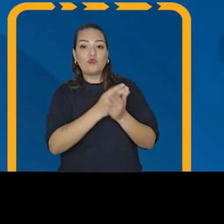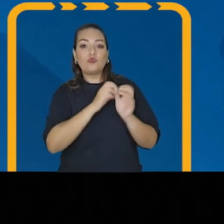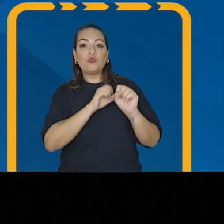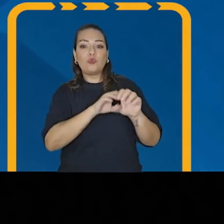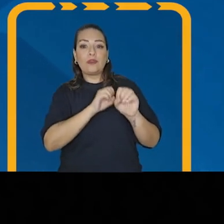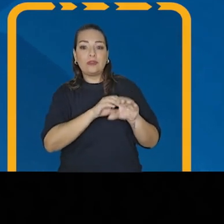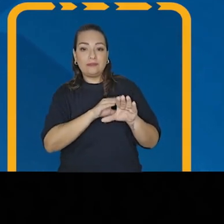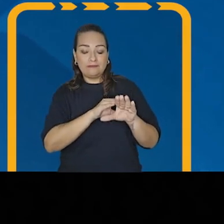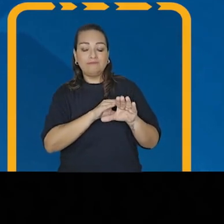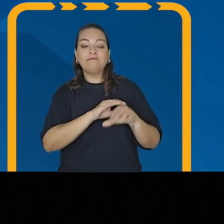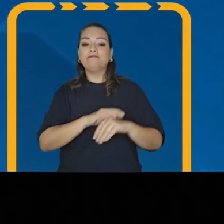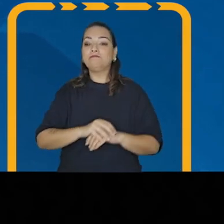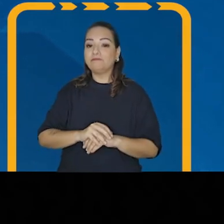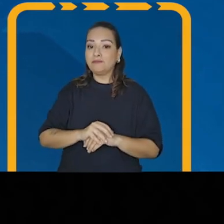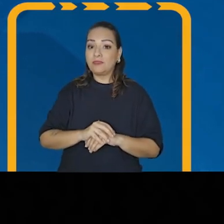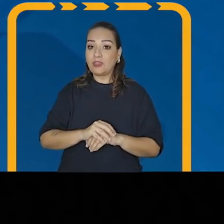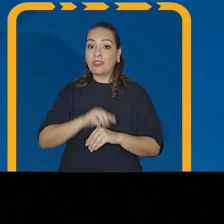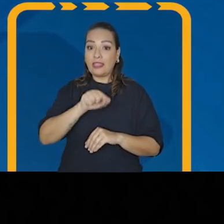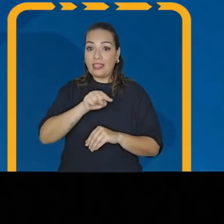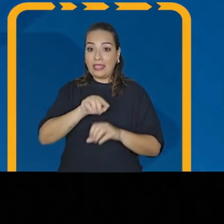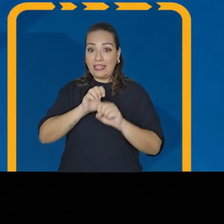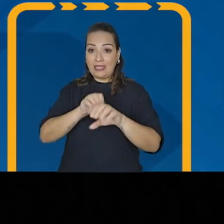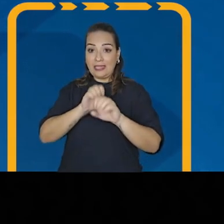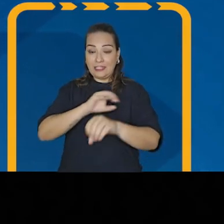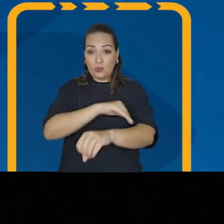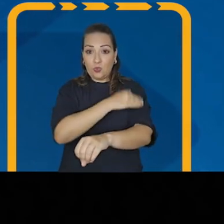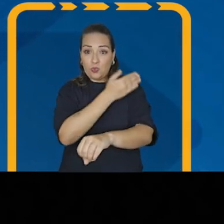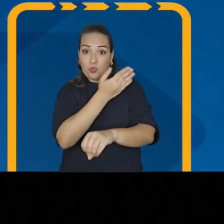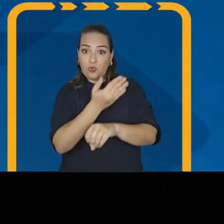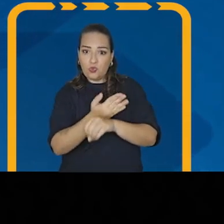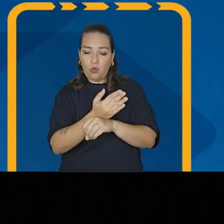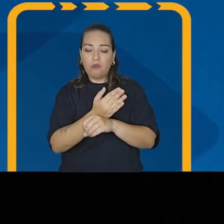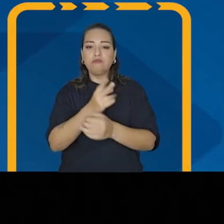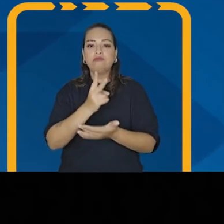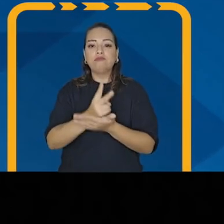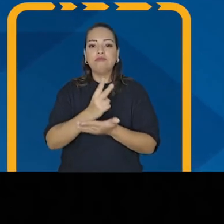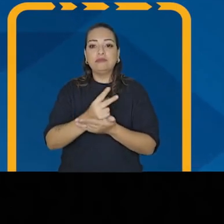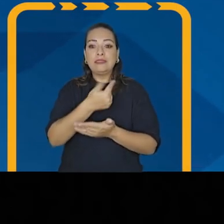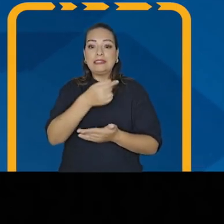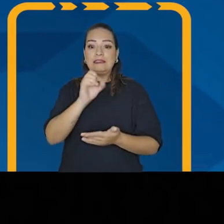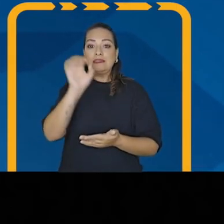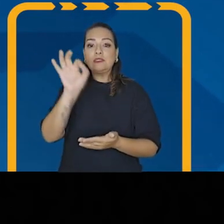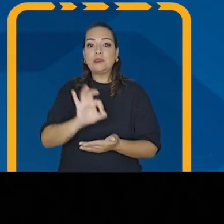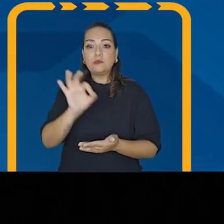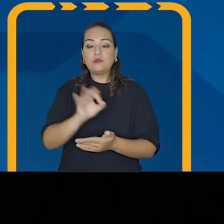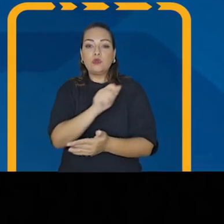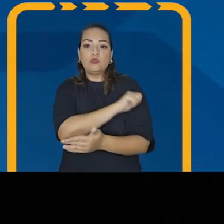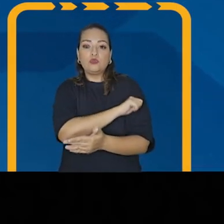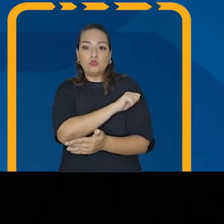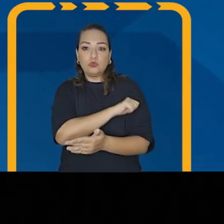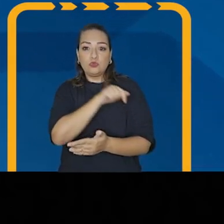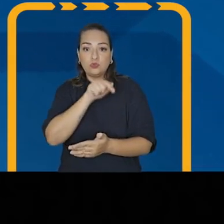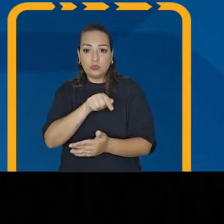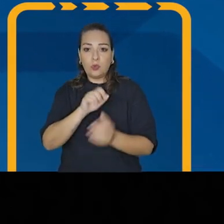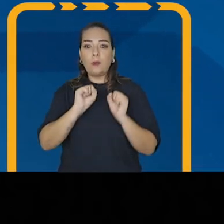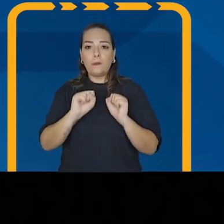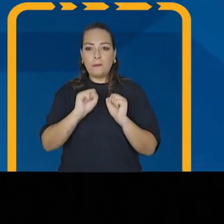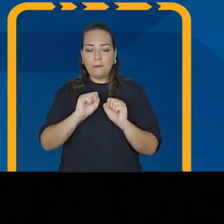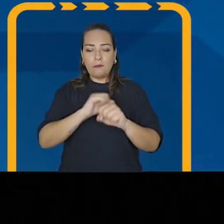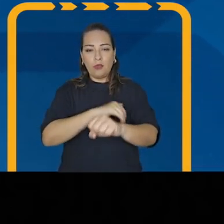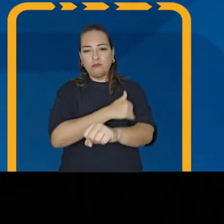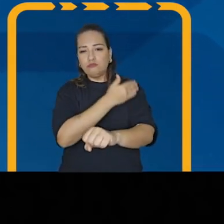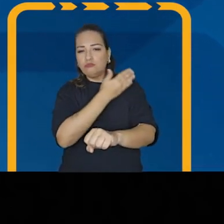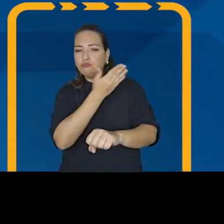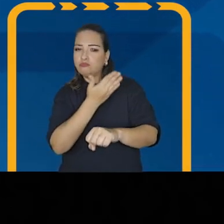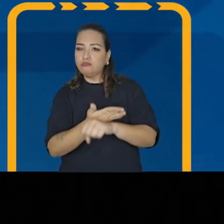% dos nossos alunos possam passar mais tempo na escola. Ampliar a implementação dos JETS e vamos chegar a 500